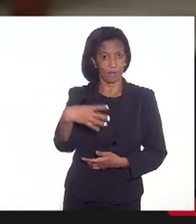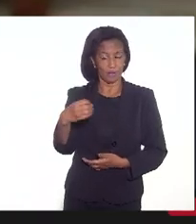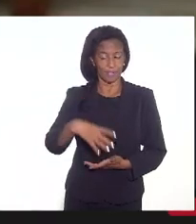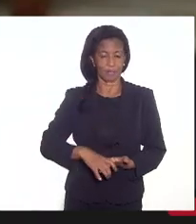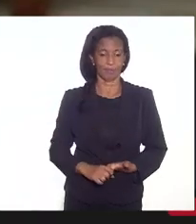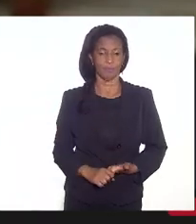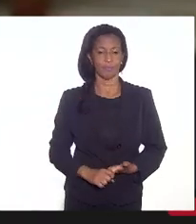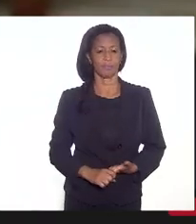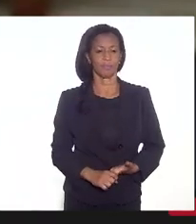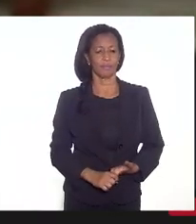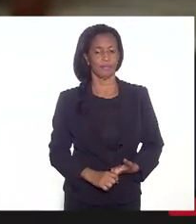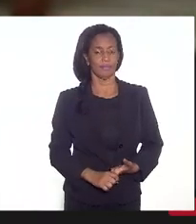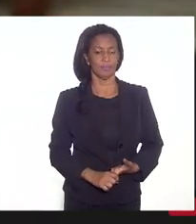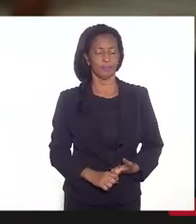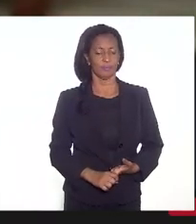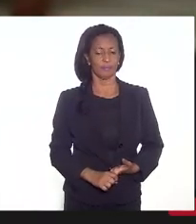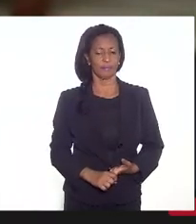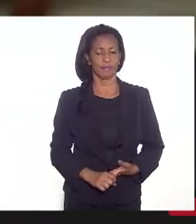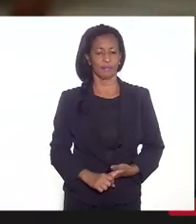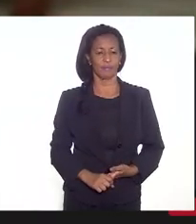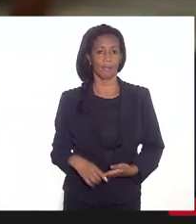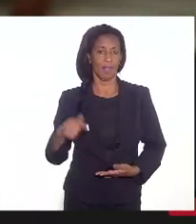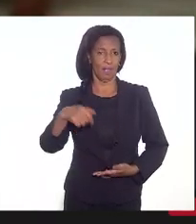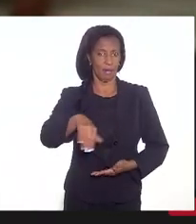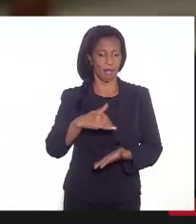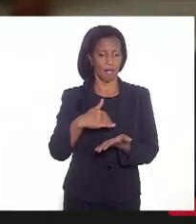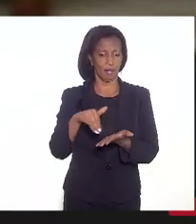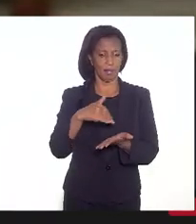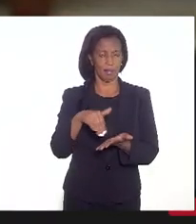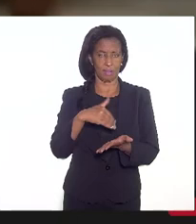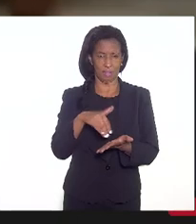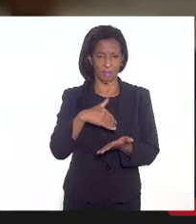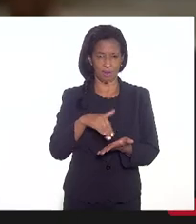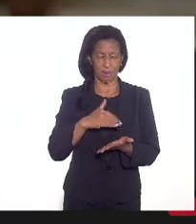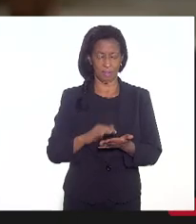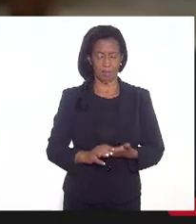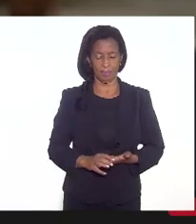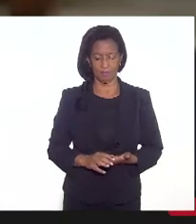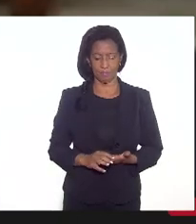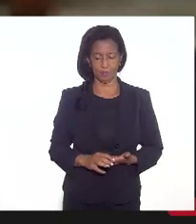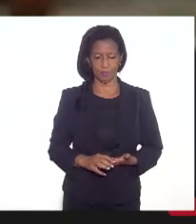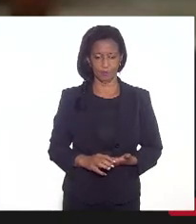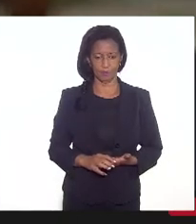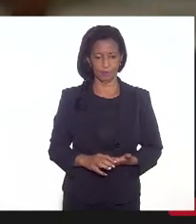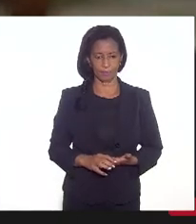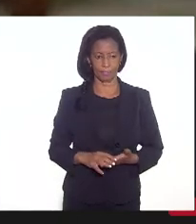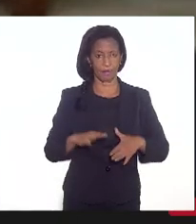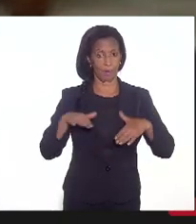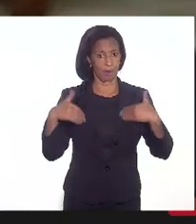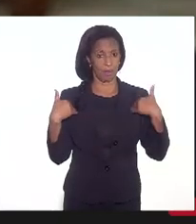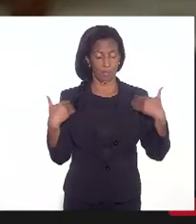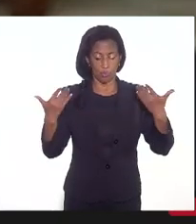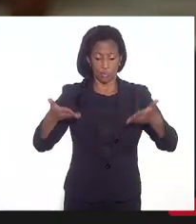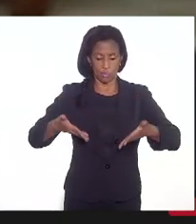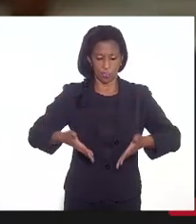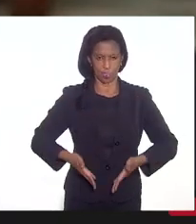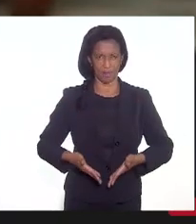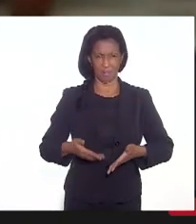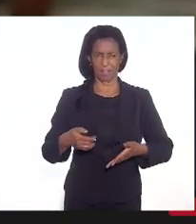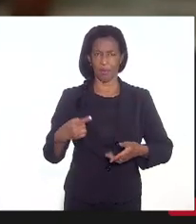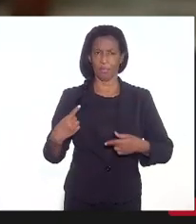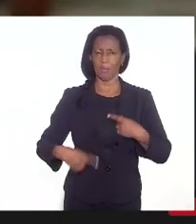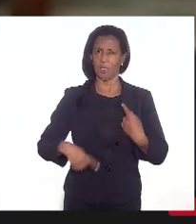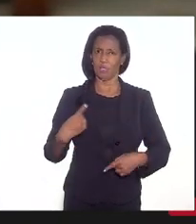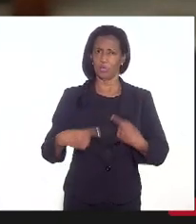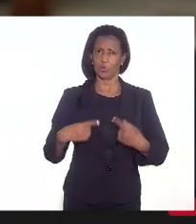é que aqui no âmbito da Secretaria, assim, que eu cheguei aqui também, uma discussão